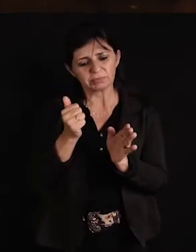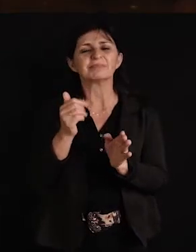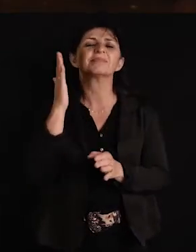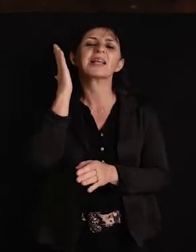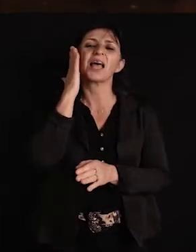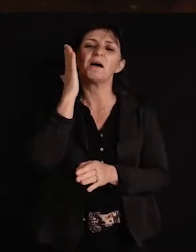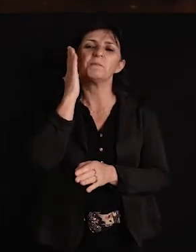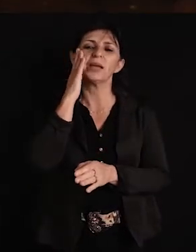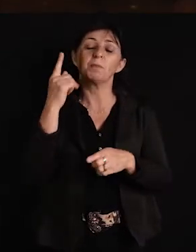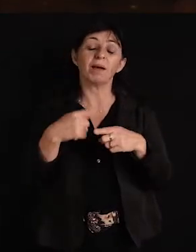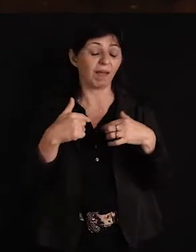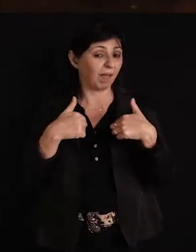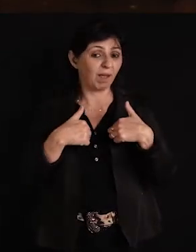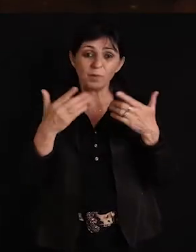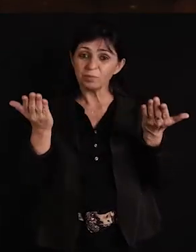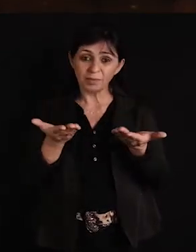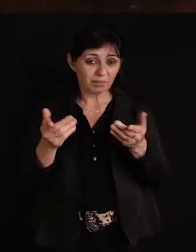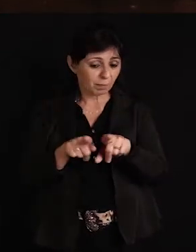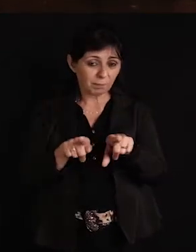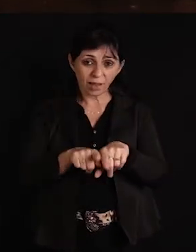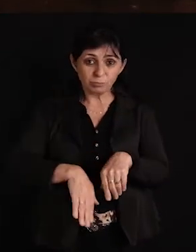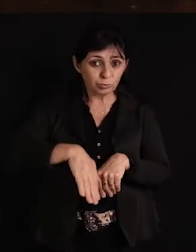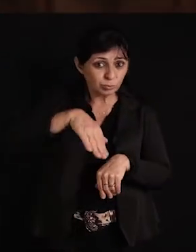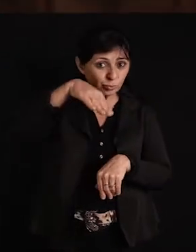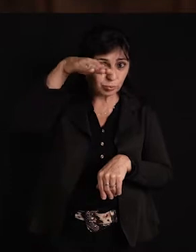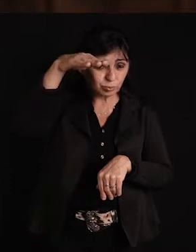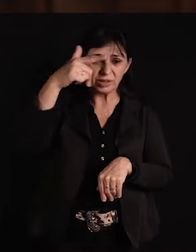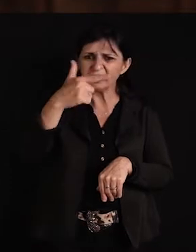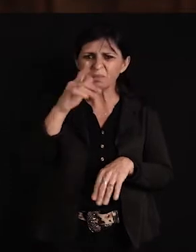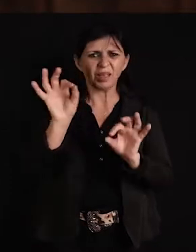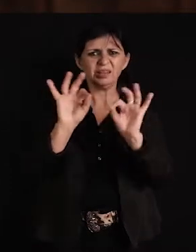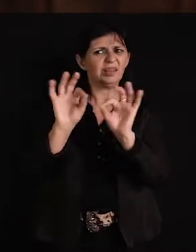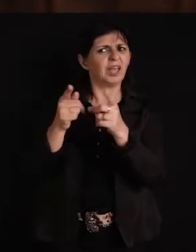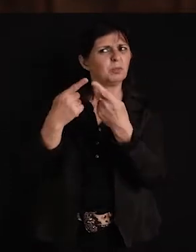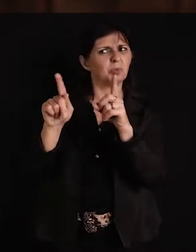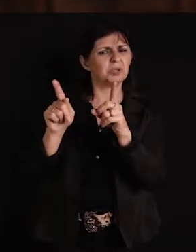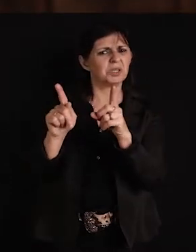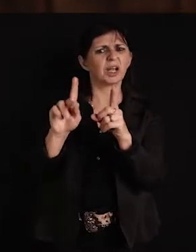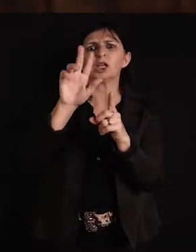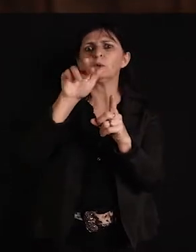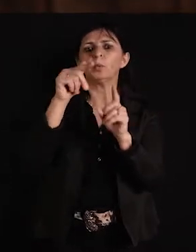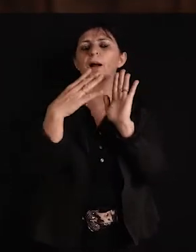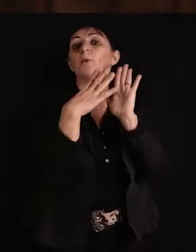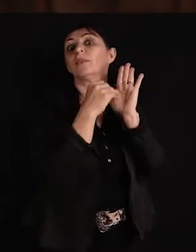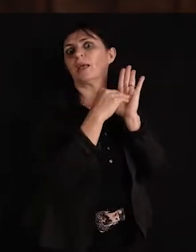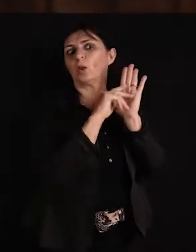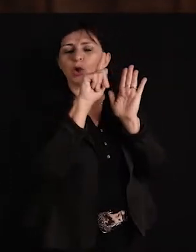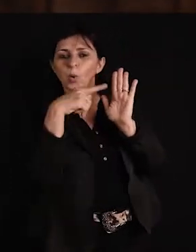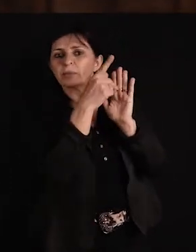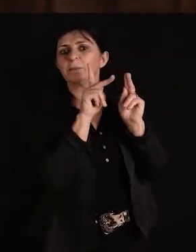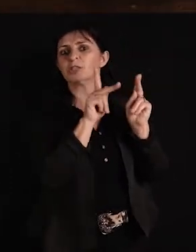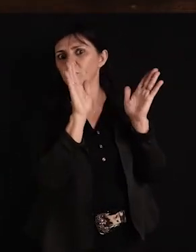Não existe um músico que não tenha se espelhado em alguém, tocado junto, ter tirado uma foto. Então tudo isso que essas